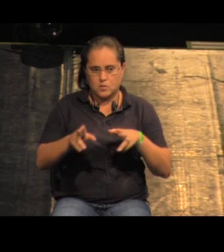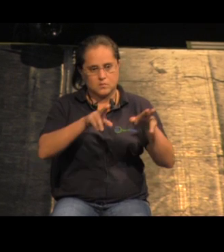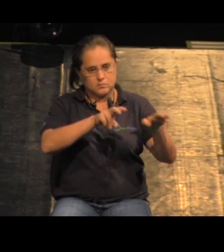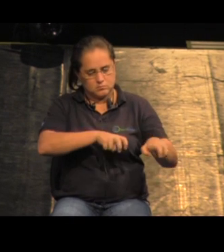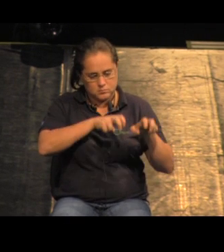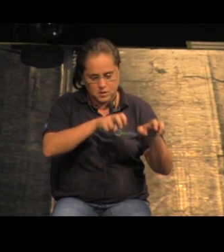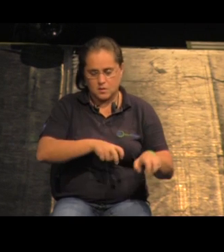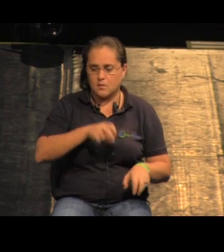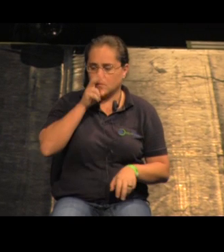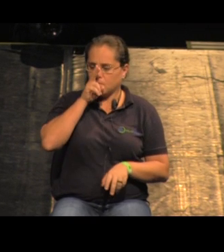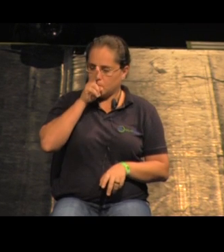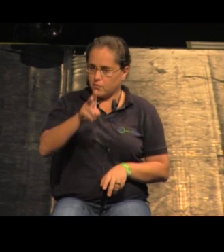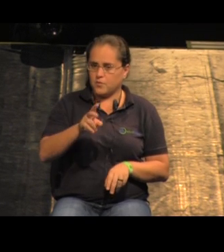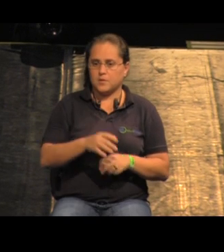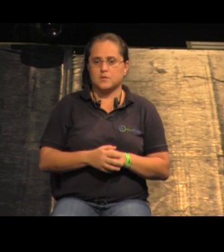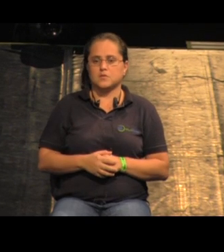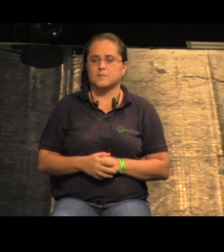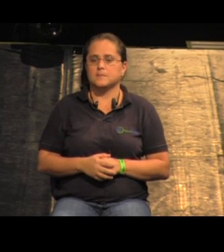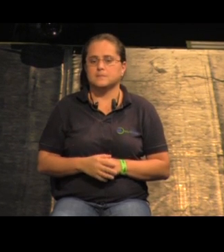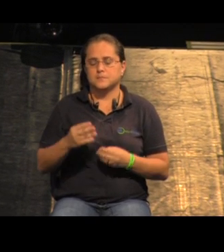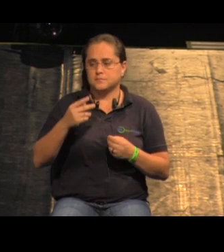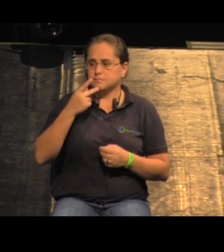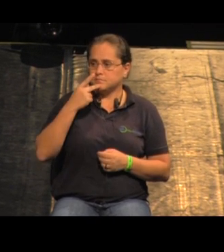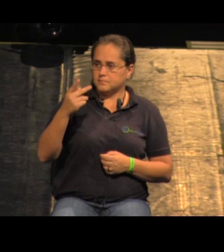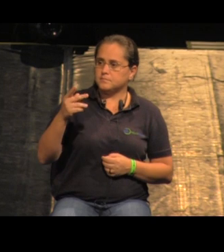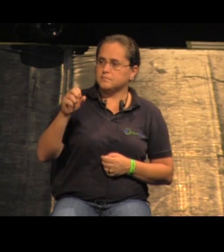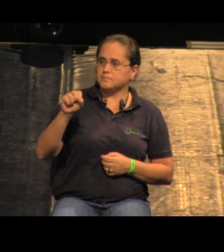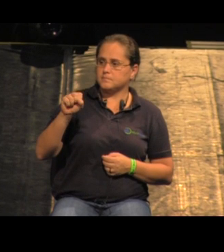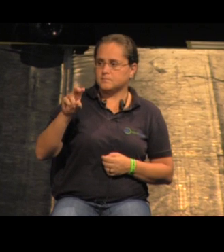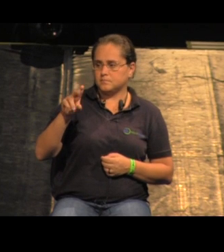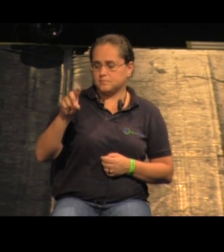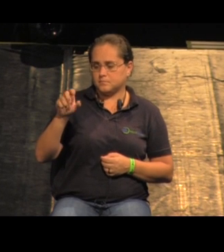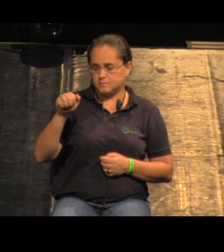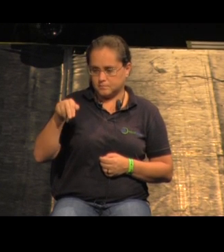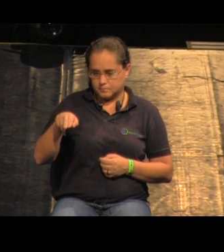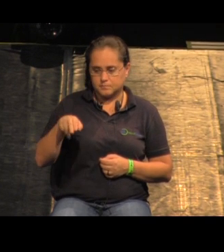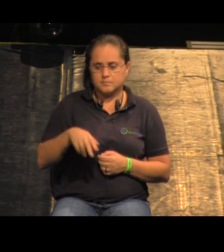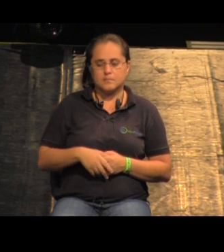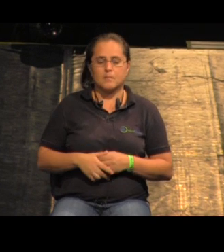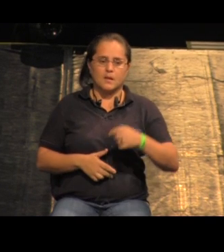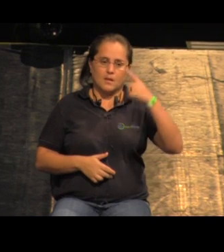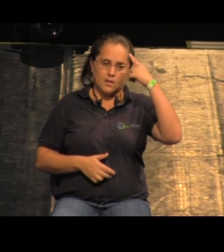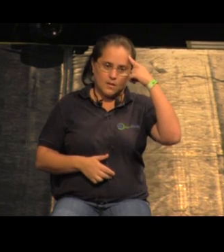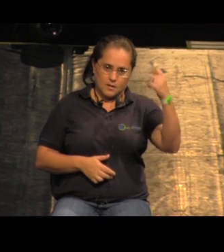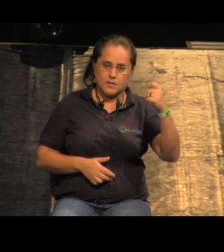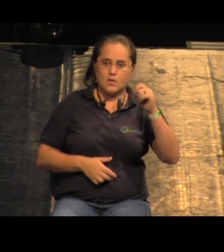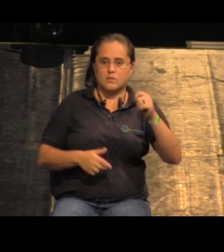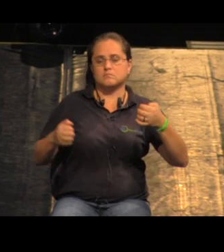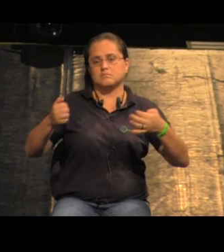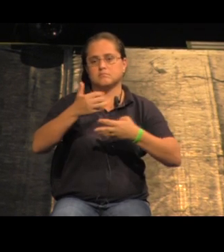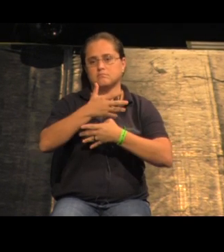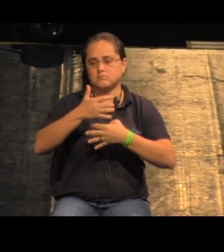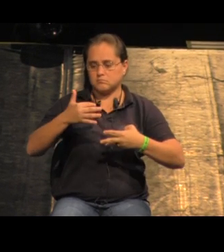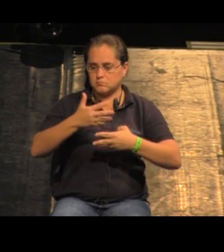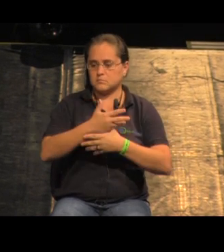intensiva sobre lajes como falou a Susan aqui hoje a ideia então de que a cidade